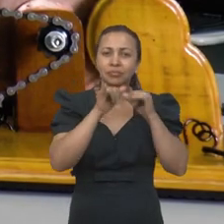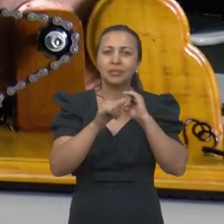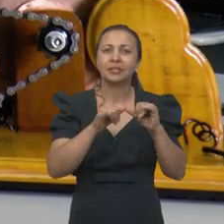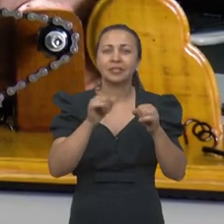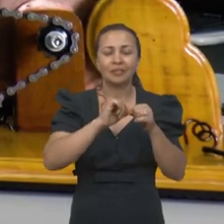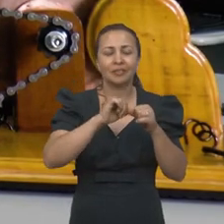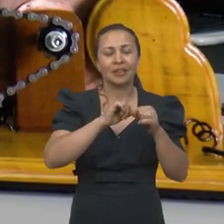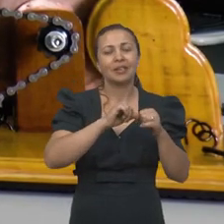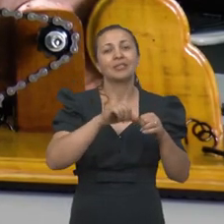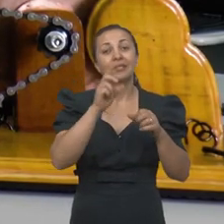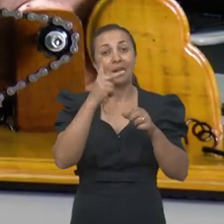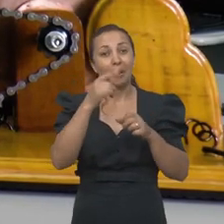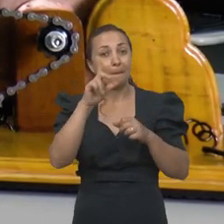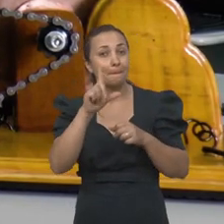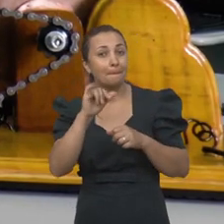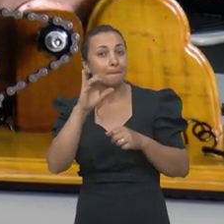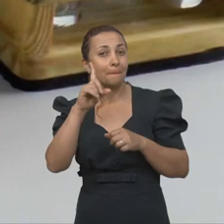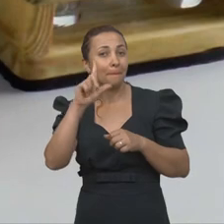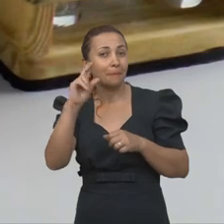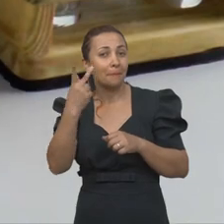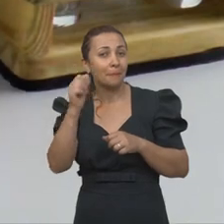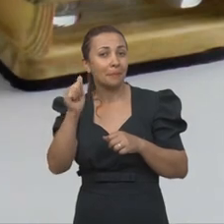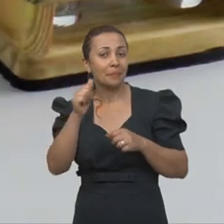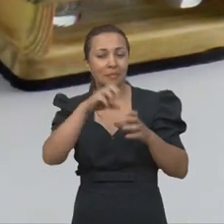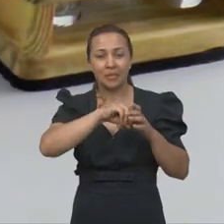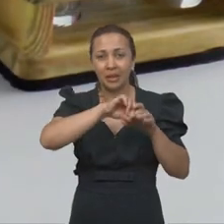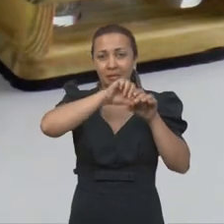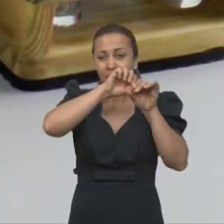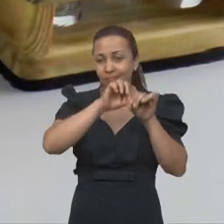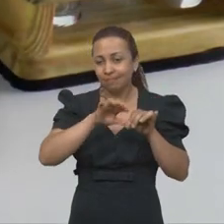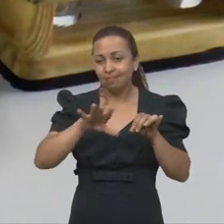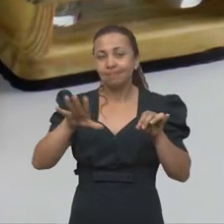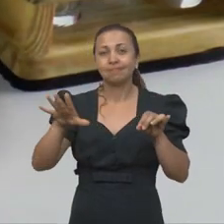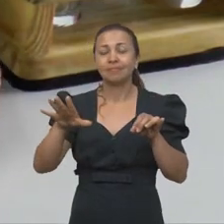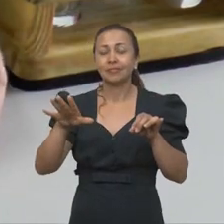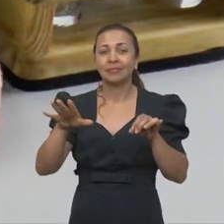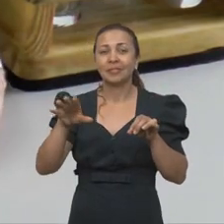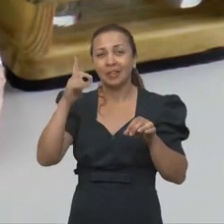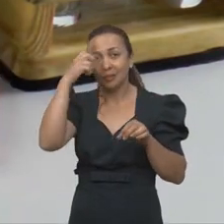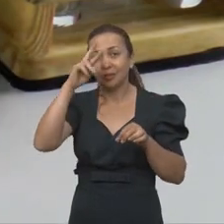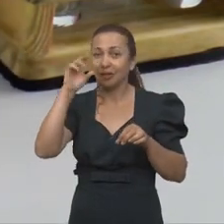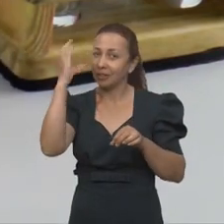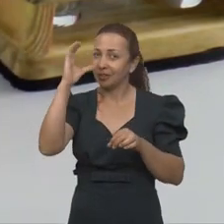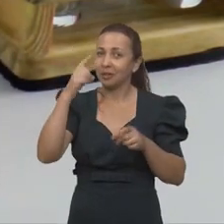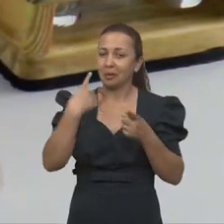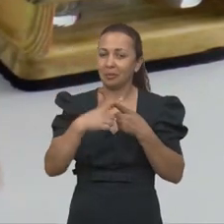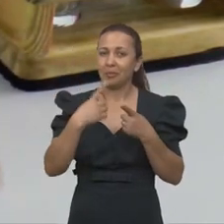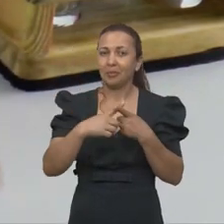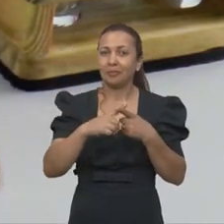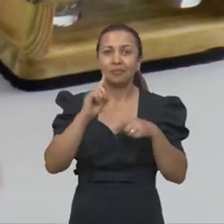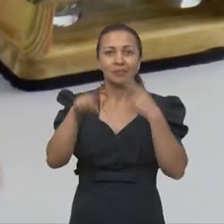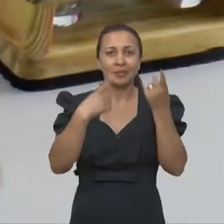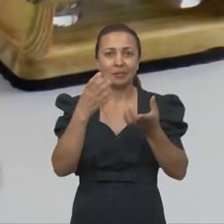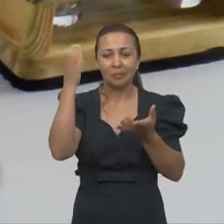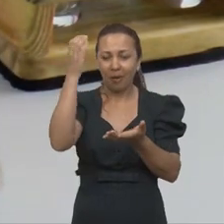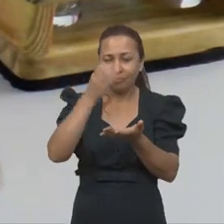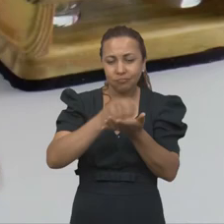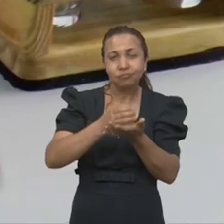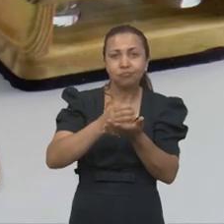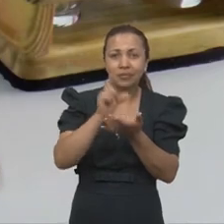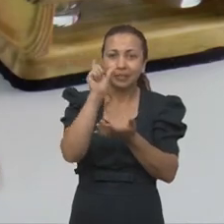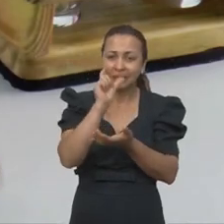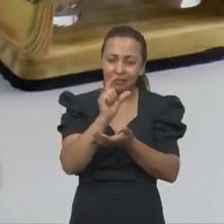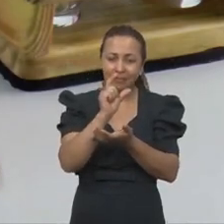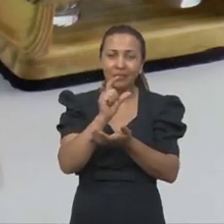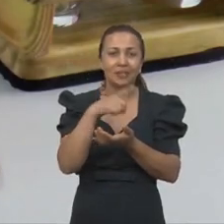E aí faz a pilha de volta, que é um grande destaque na história da ciência. Porque a partir da pilha de volta você consegue